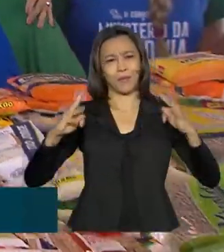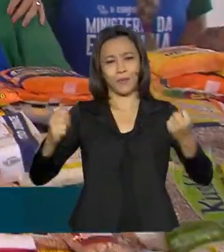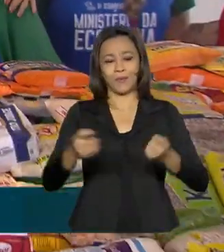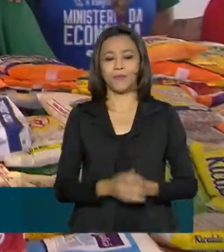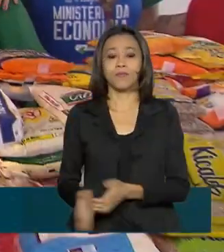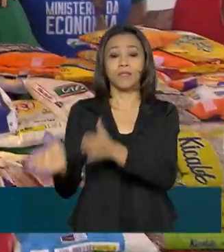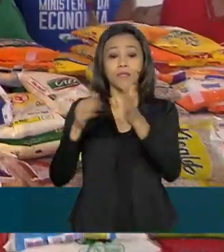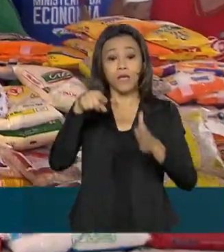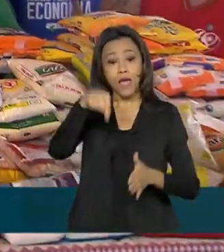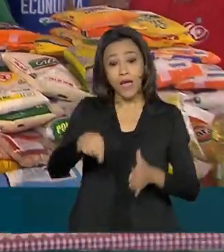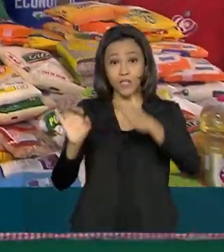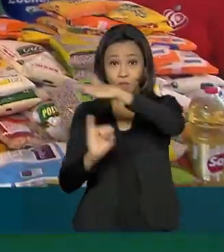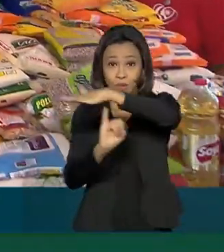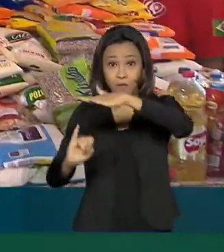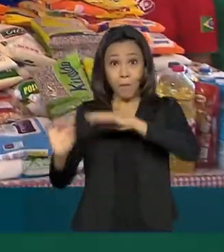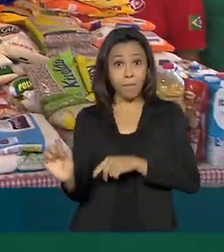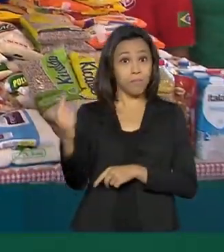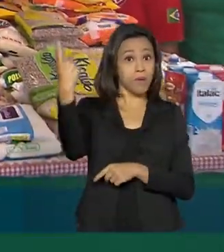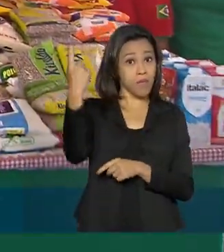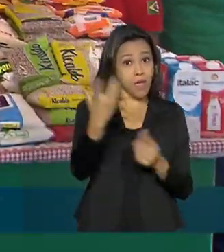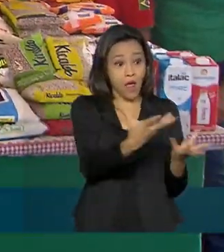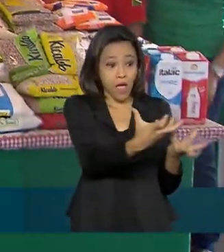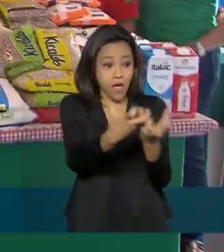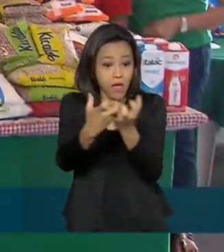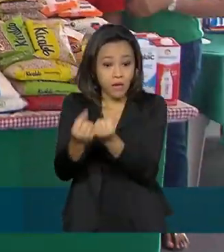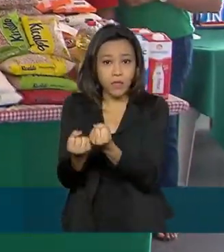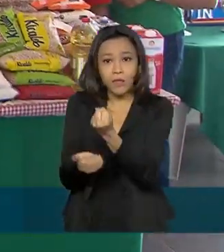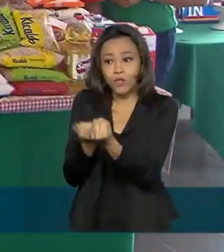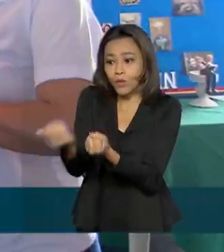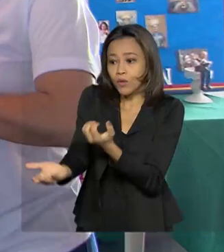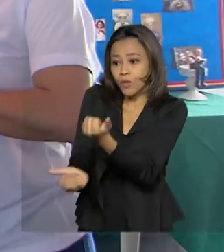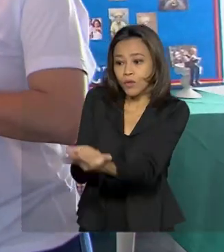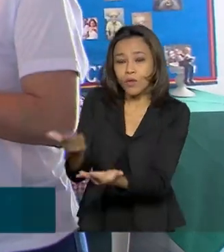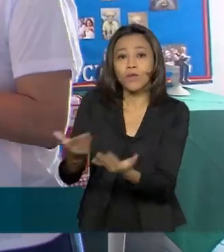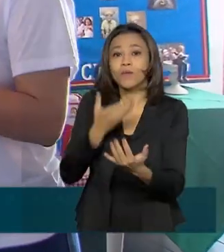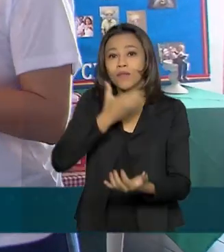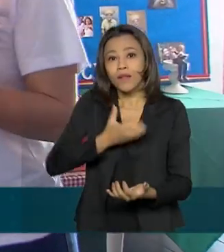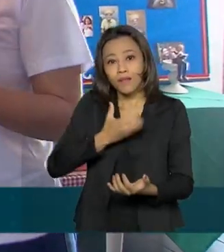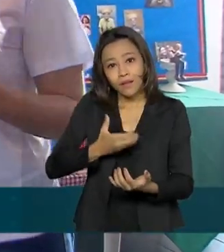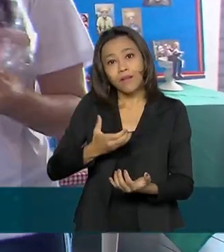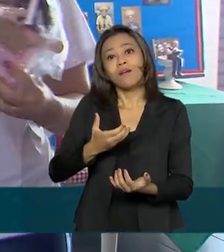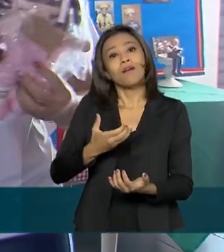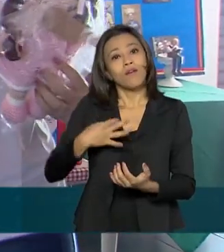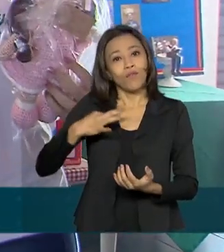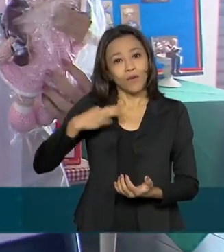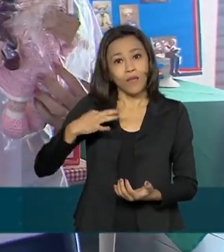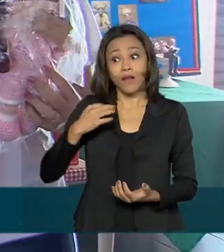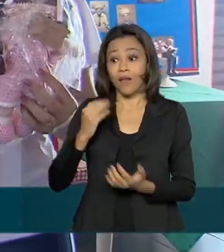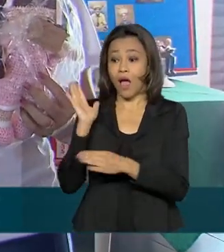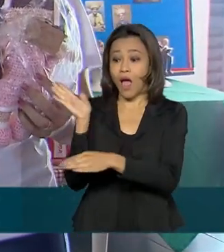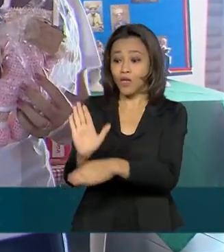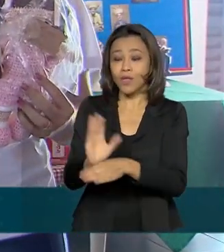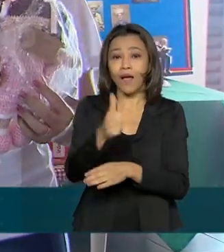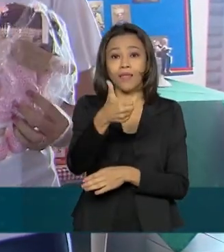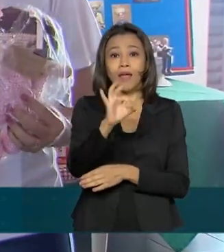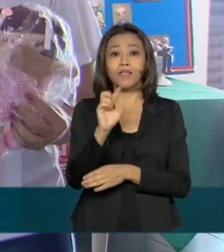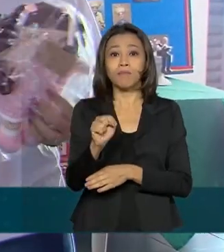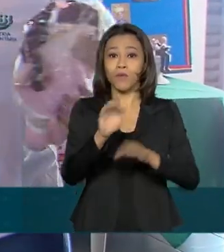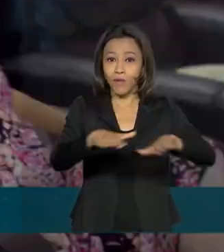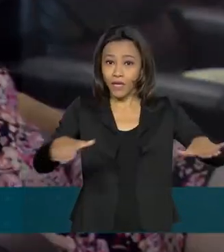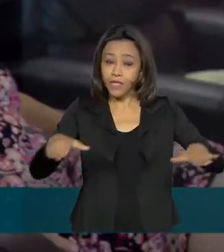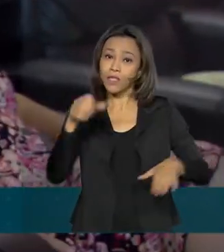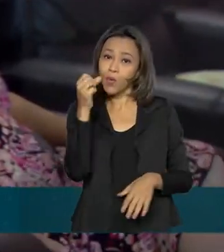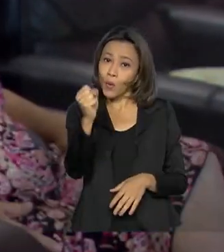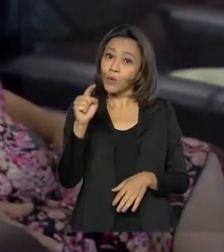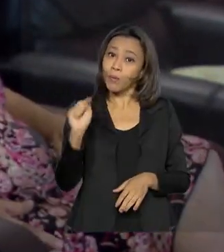instituição foi a primeira a receber doações da campanha Natal Voluntário, que deve ajudar 10 mil crianças e 8 mil